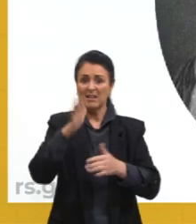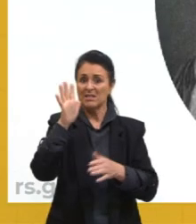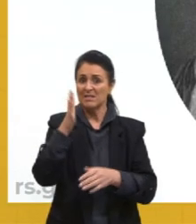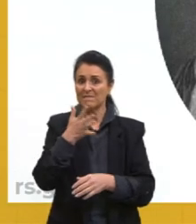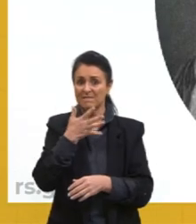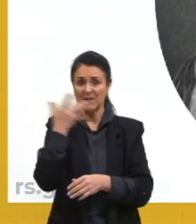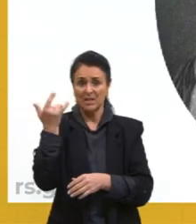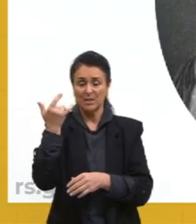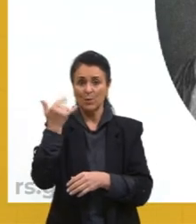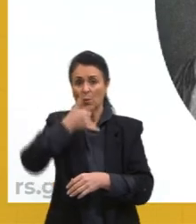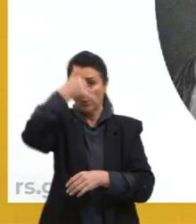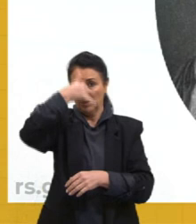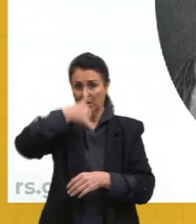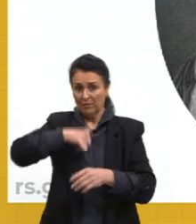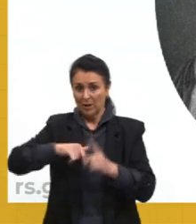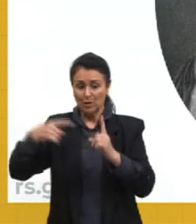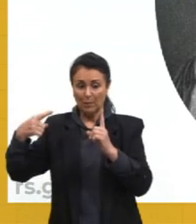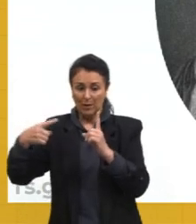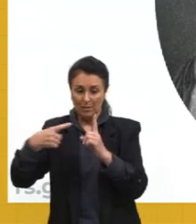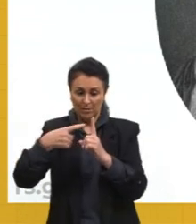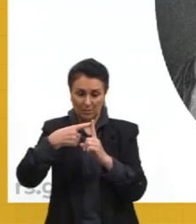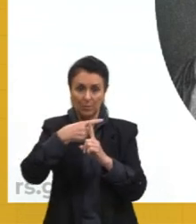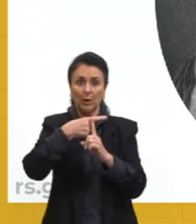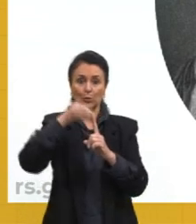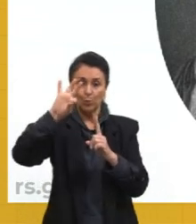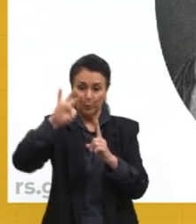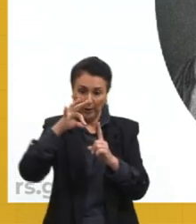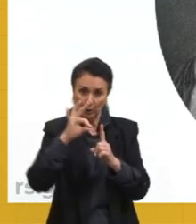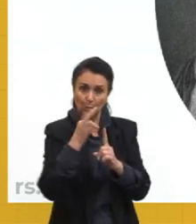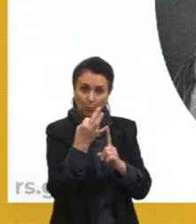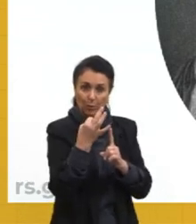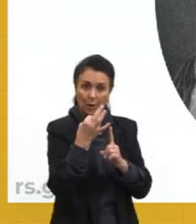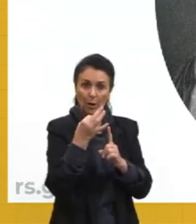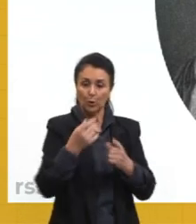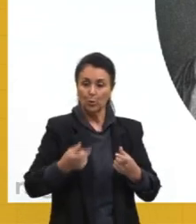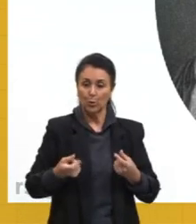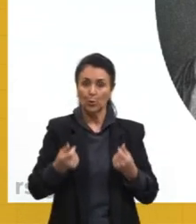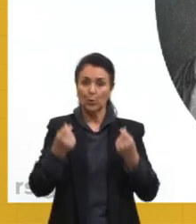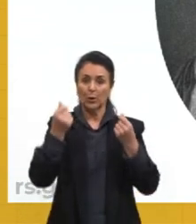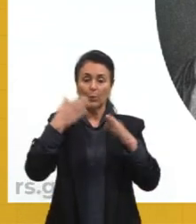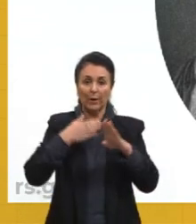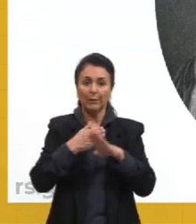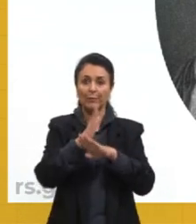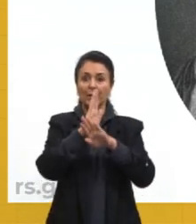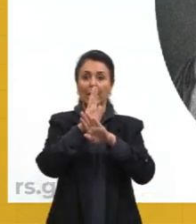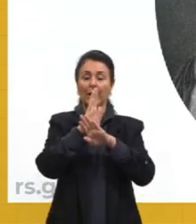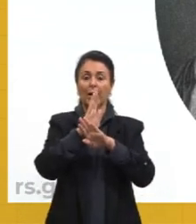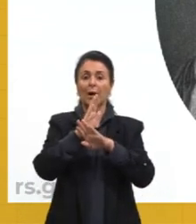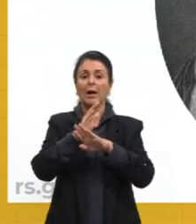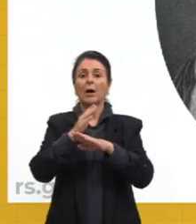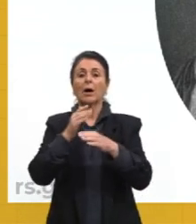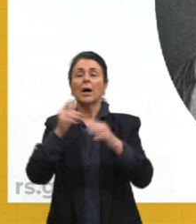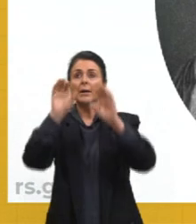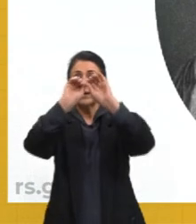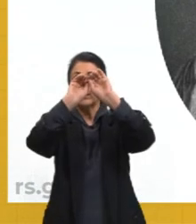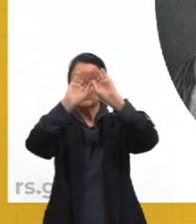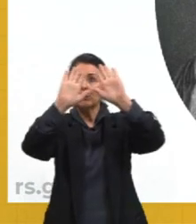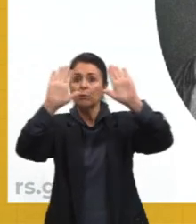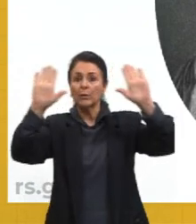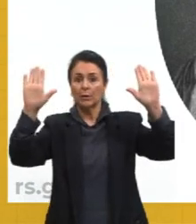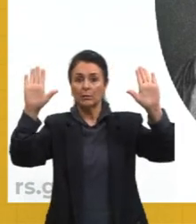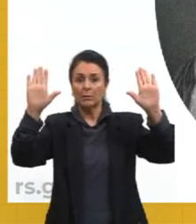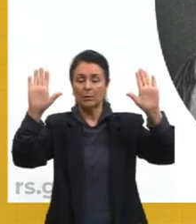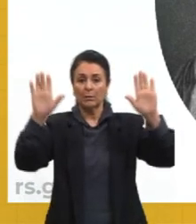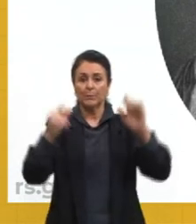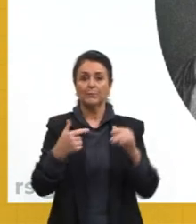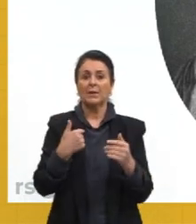do que um rico entrar no céu. E o Calvino vai mudar essa lógica de condenar a acumulação de bens. Vai dizer